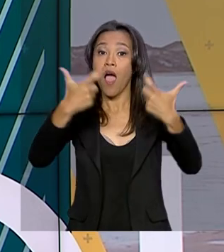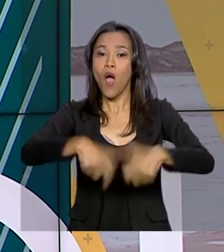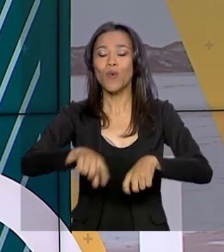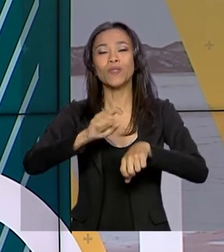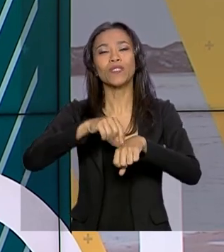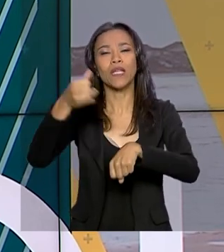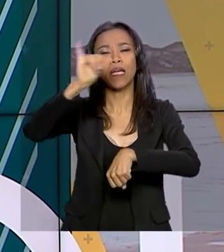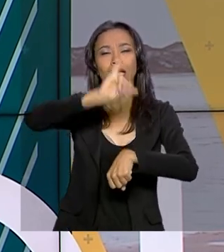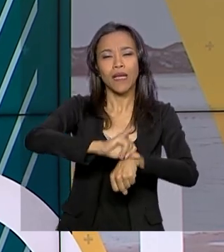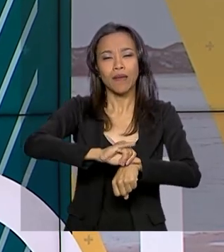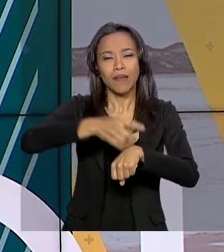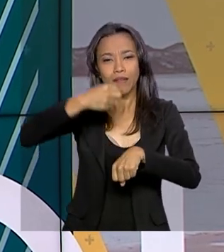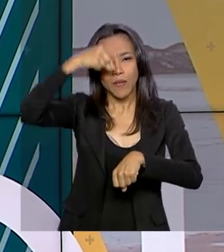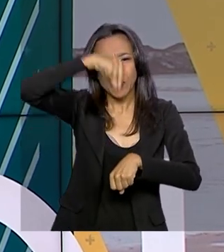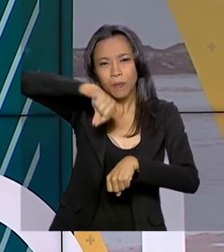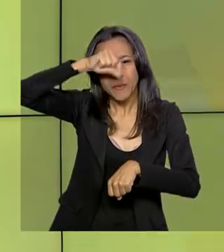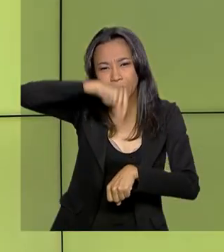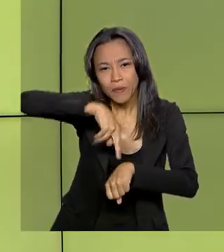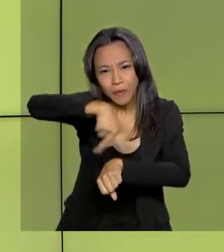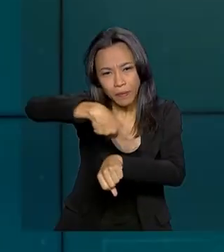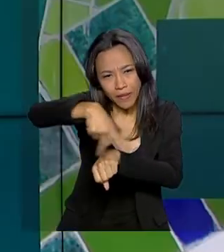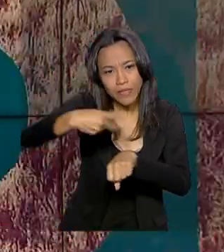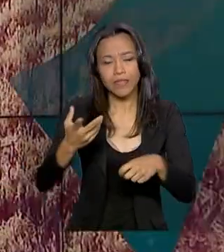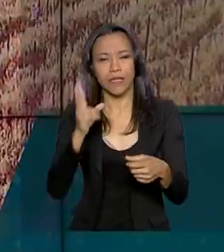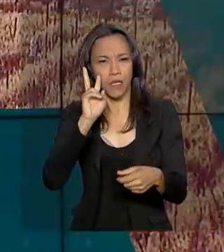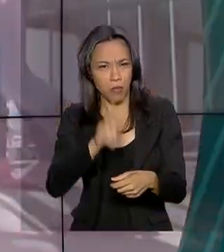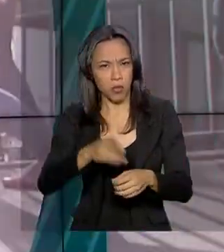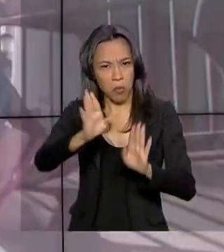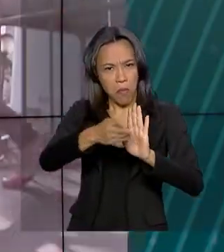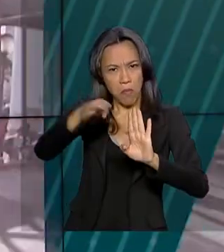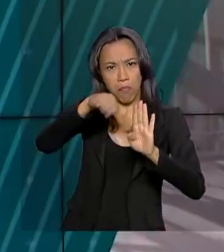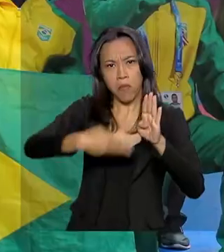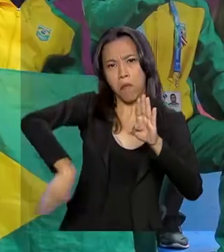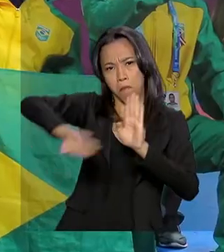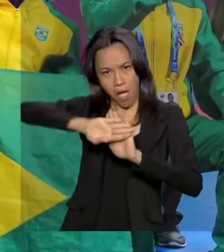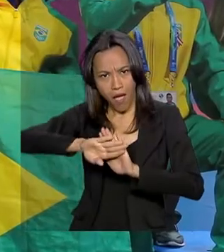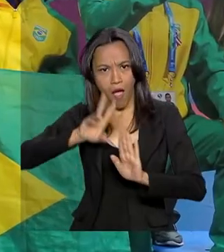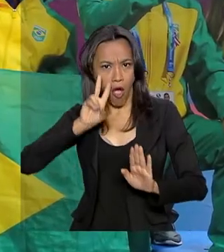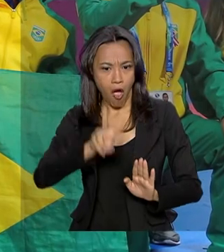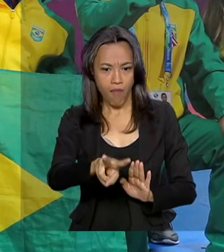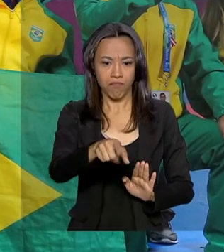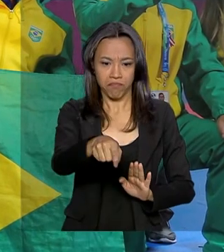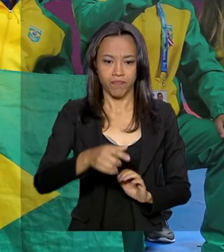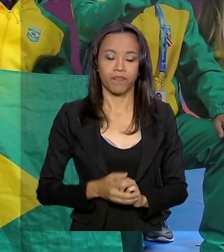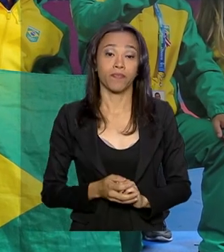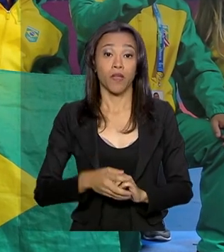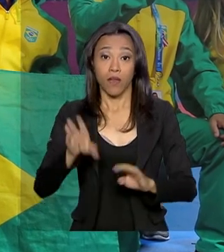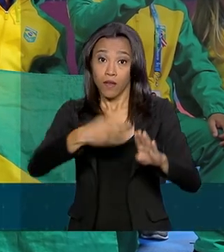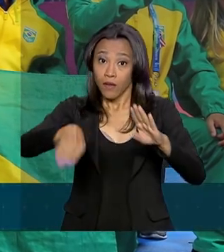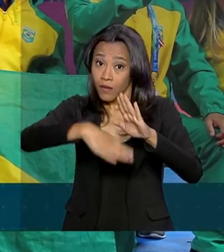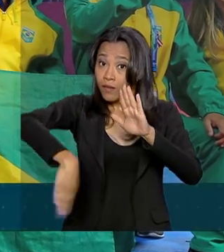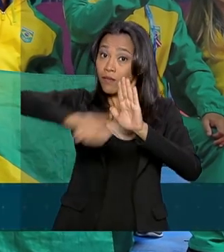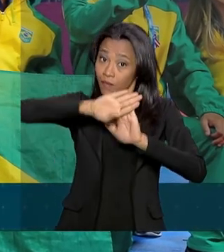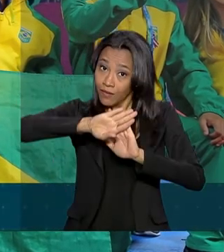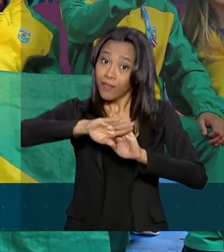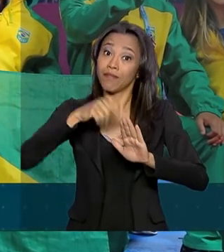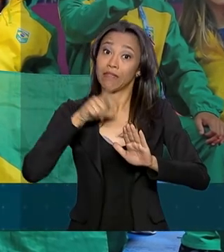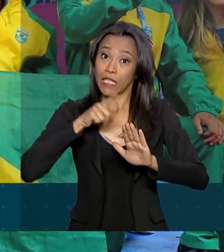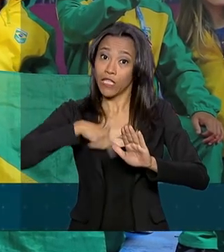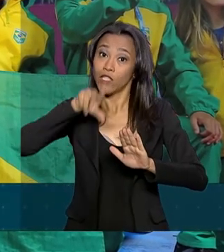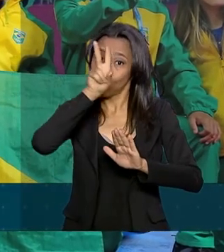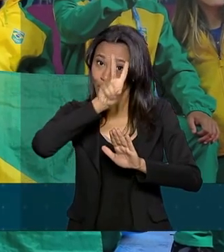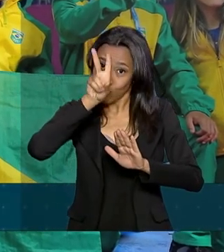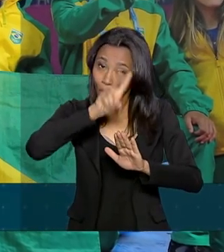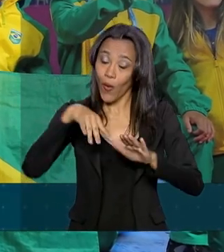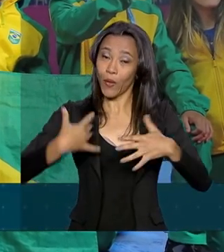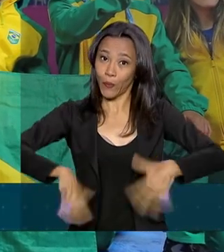Lima, no Peru. E ontem, o taekwondo mostrou toda a força. O taekwondo continua fazendo história no